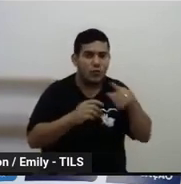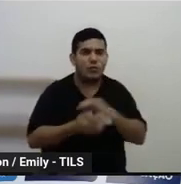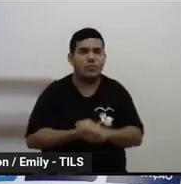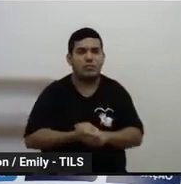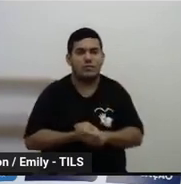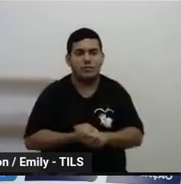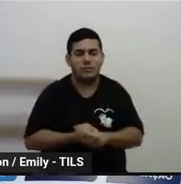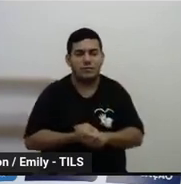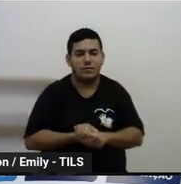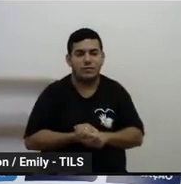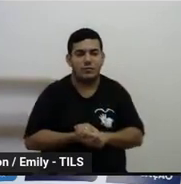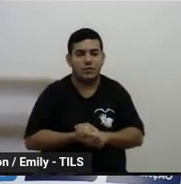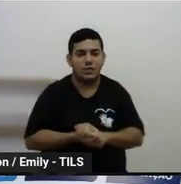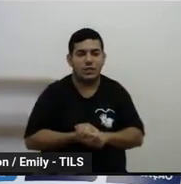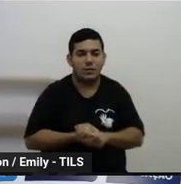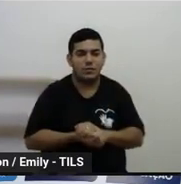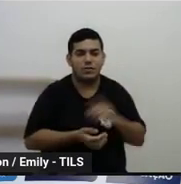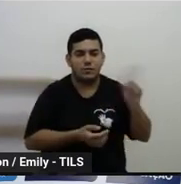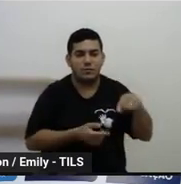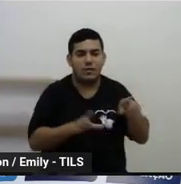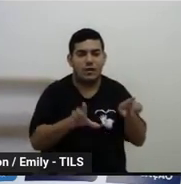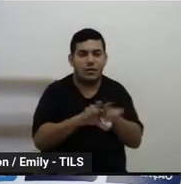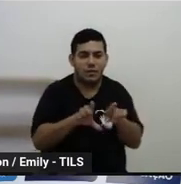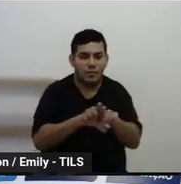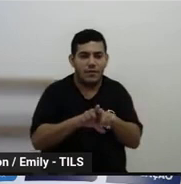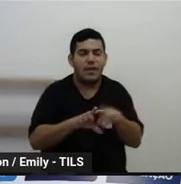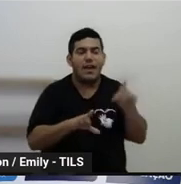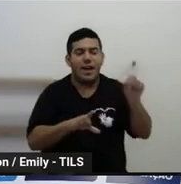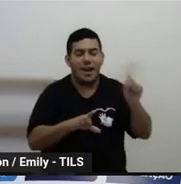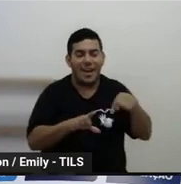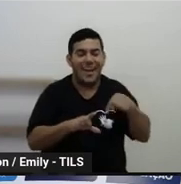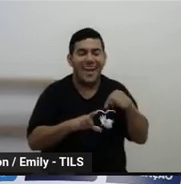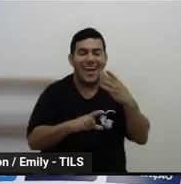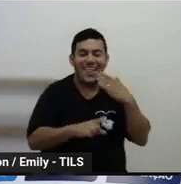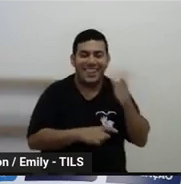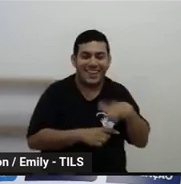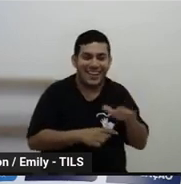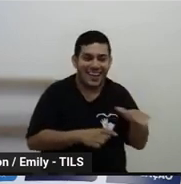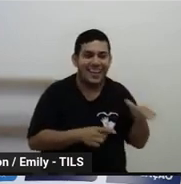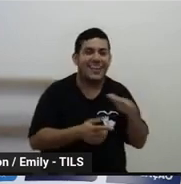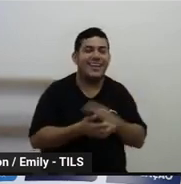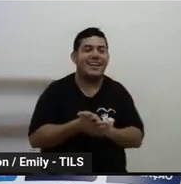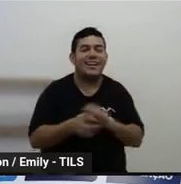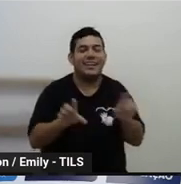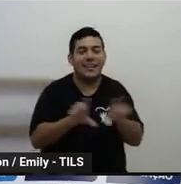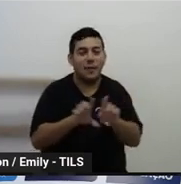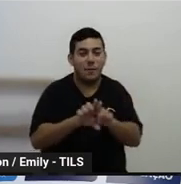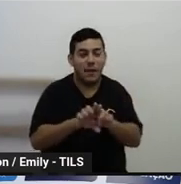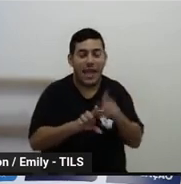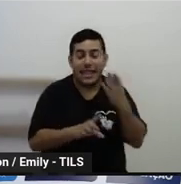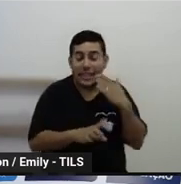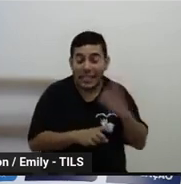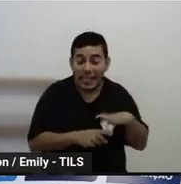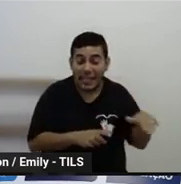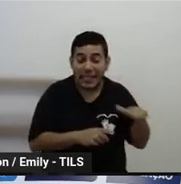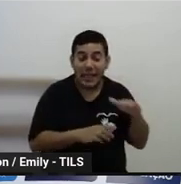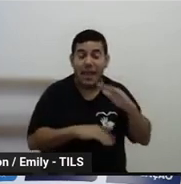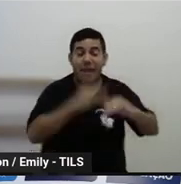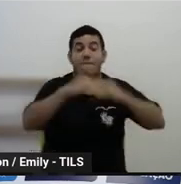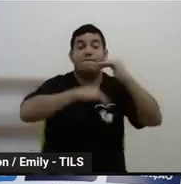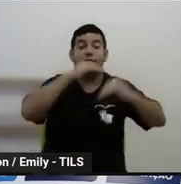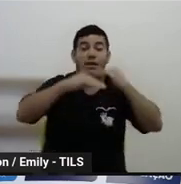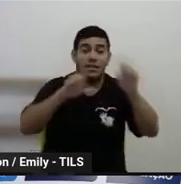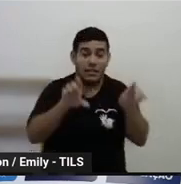para que a educação atinja a criança de maneira adequada e que essas crianças avancem nos níveis e